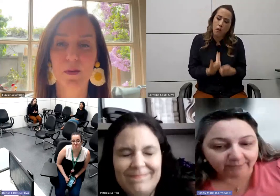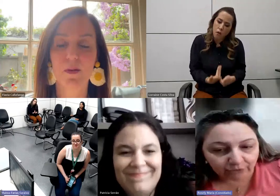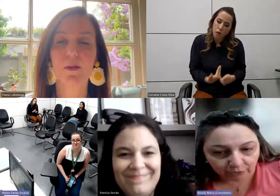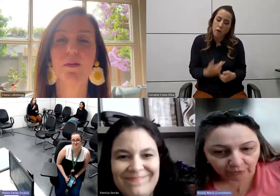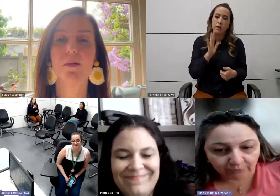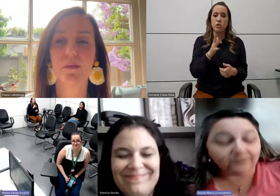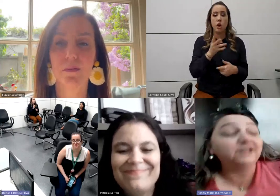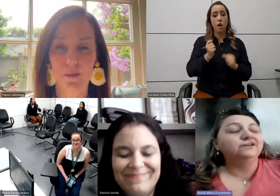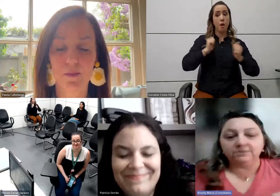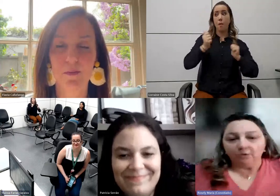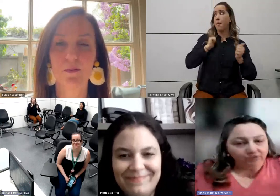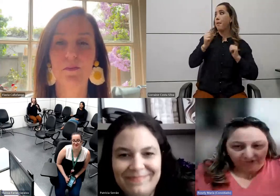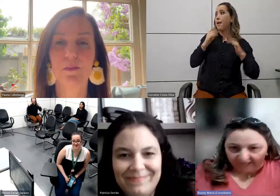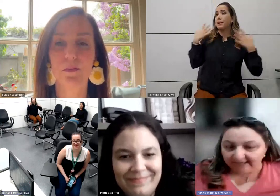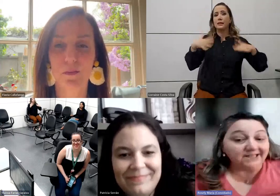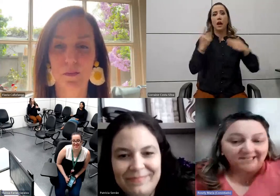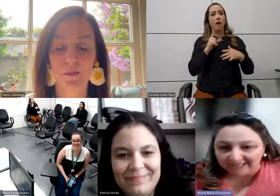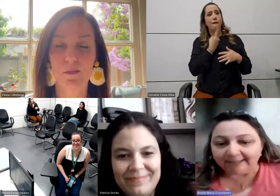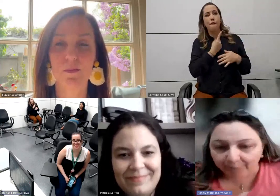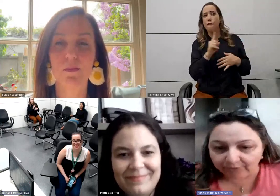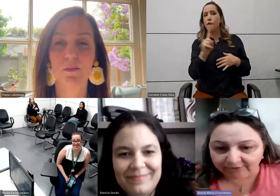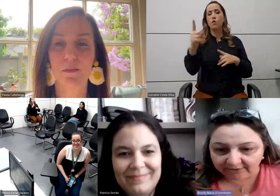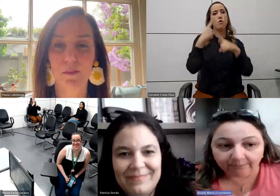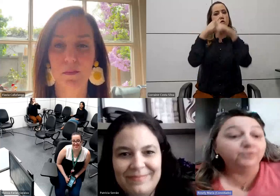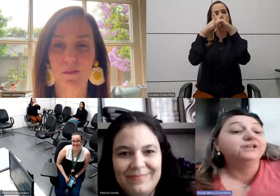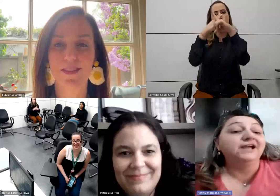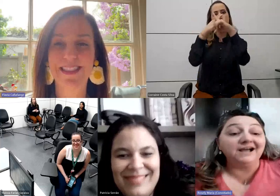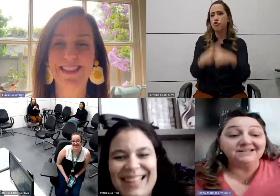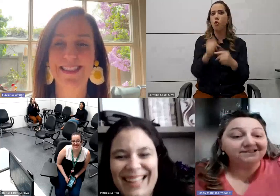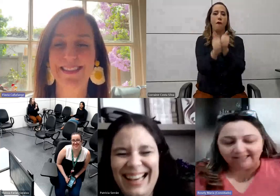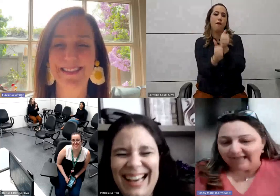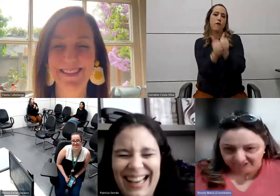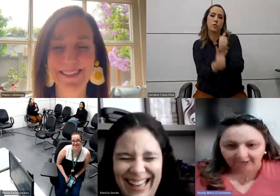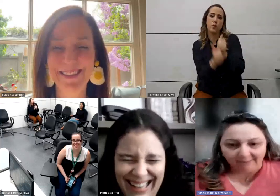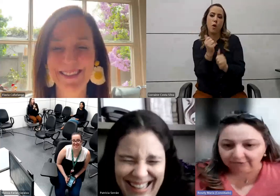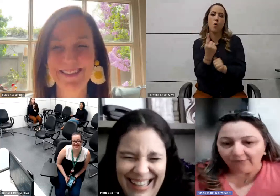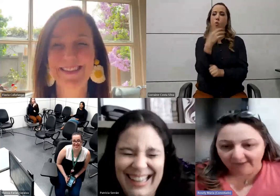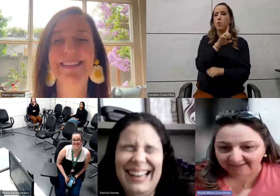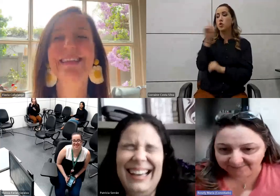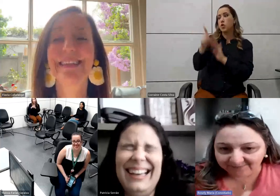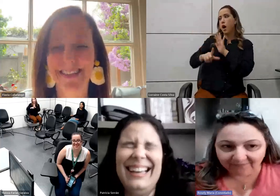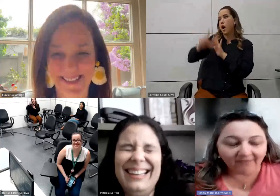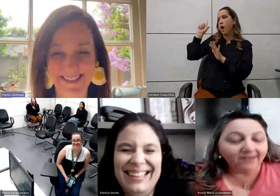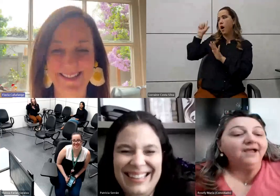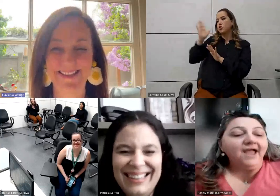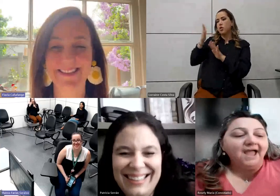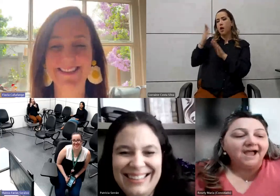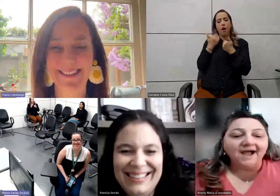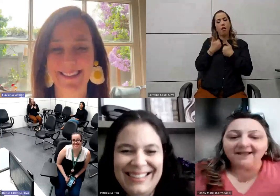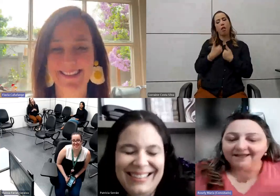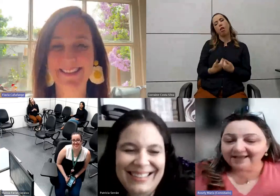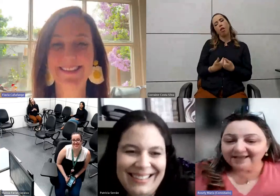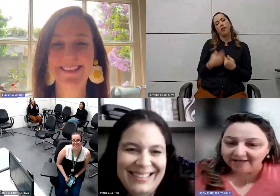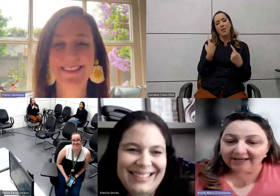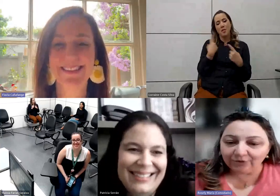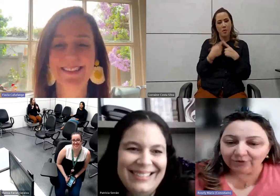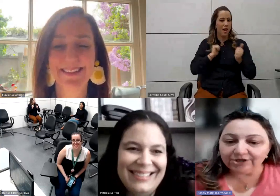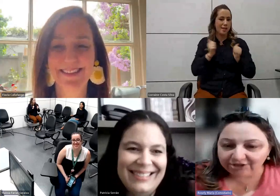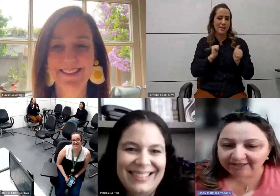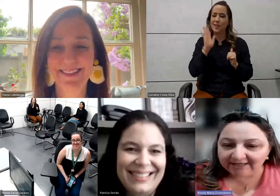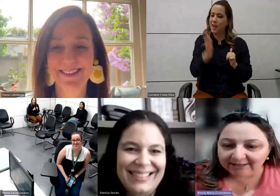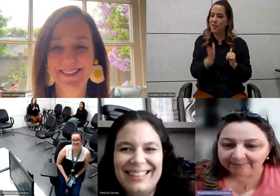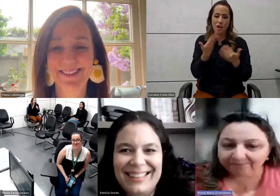empolgadas para ir para o jogo. Então, um dia antes ela já está podre, porque a ansiedade já matou ela. Aí,